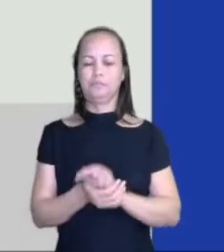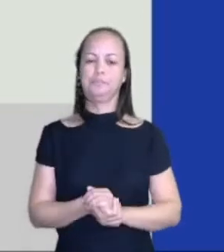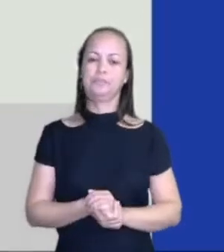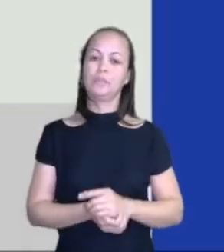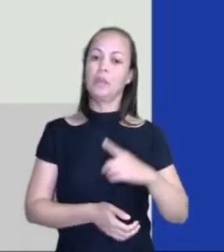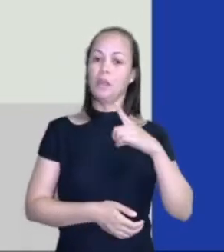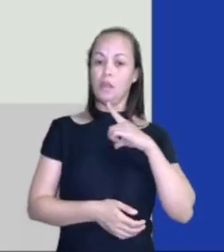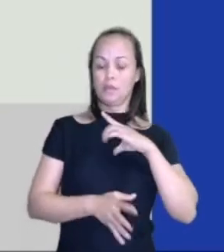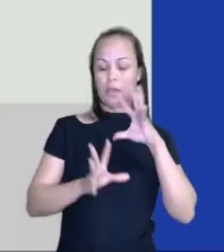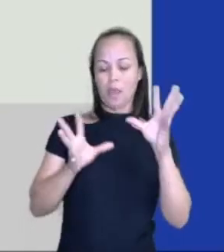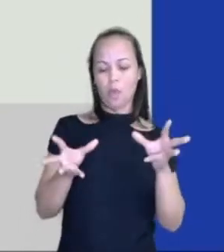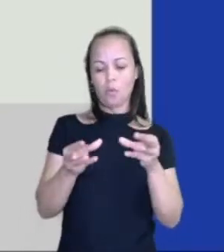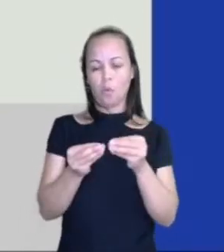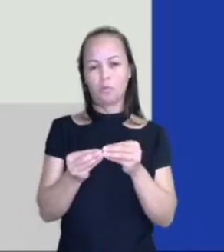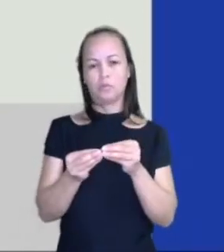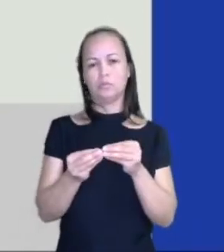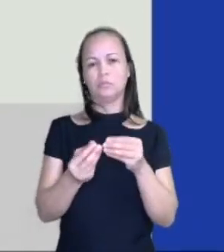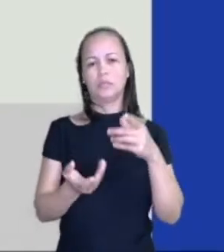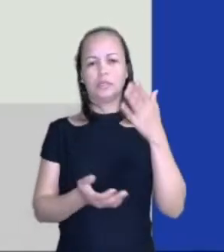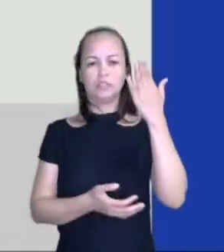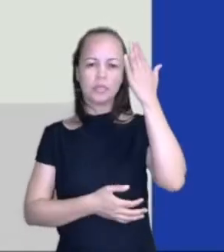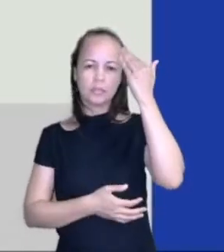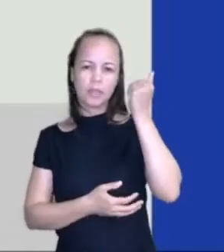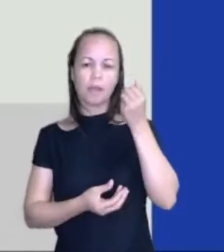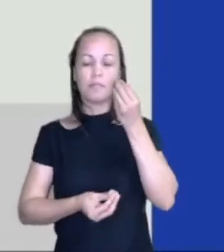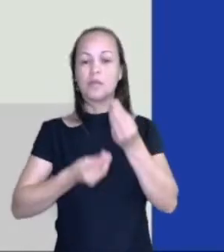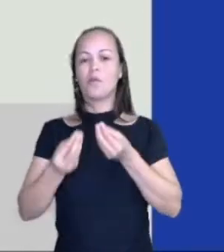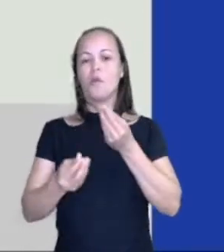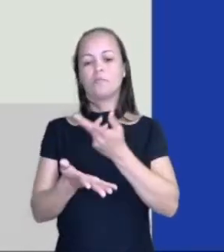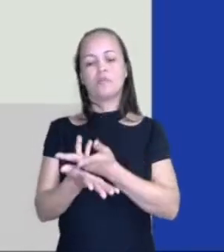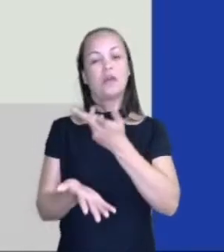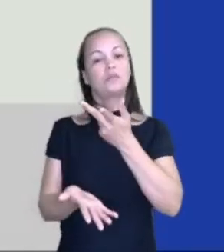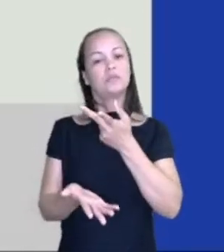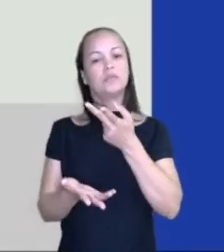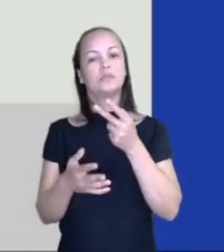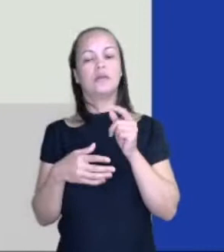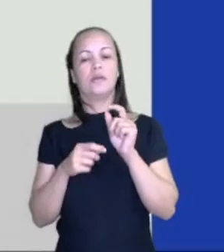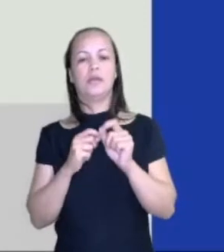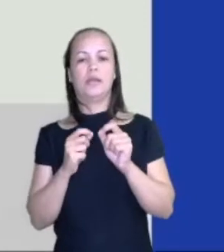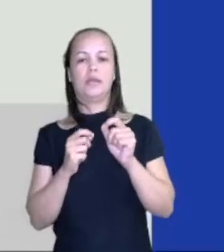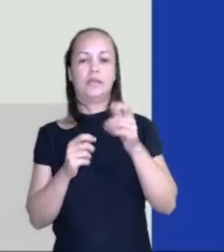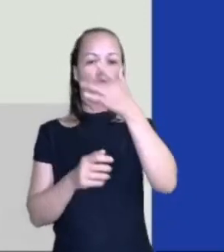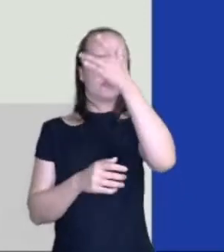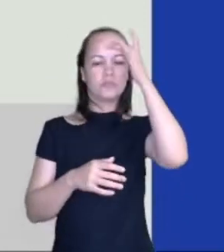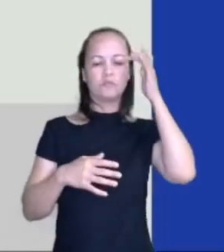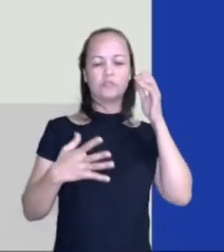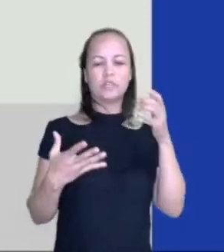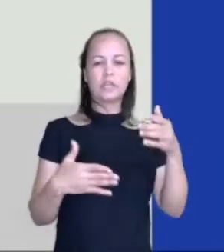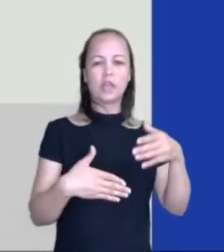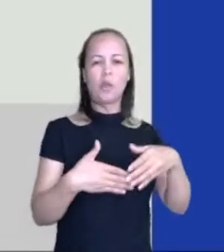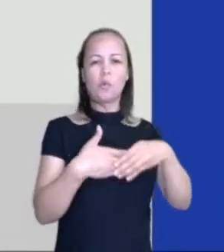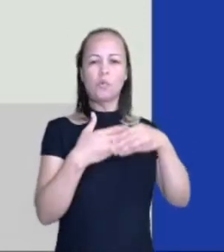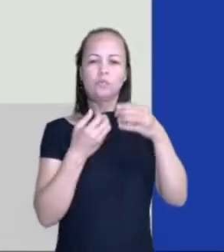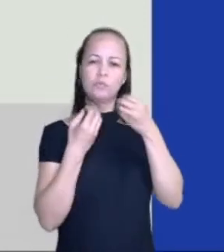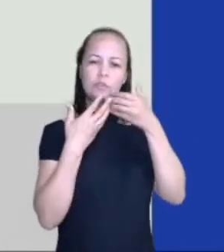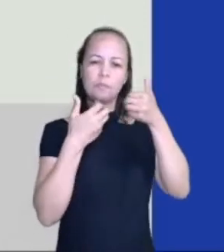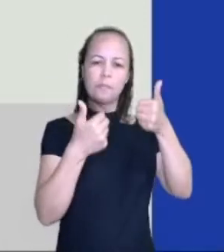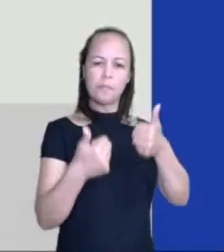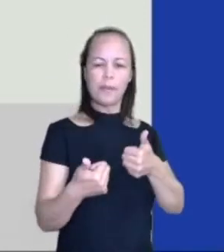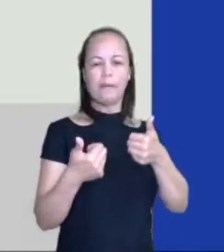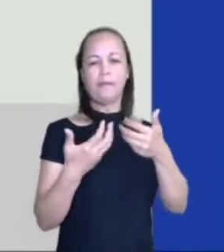conclusão que a gente já sabe como é que vai acontecer, que todo mundo fica de bem, que o bem prevalece, enfim.